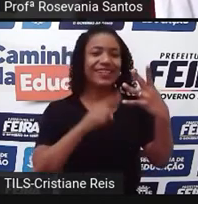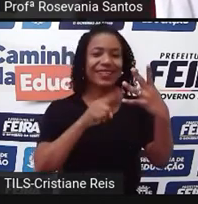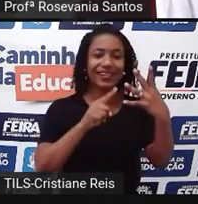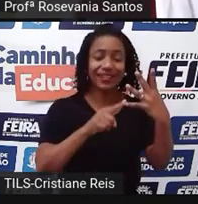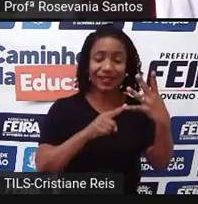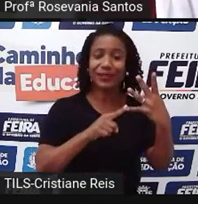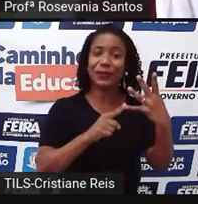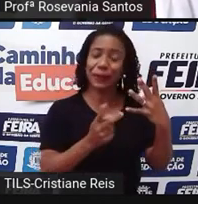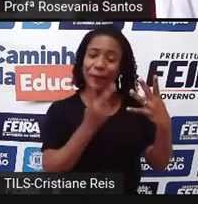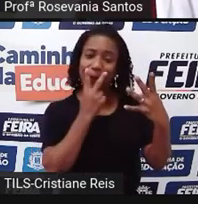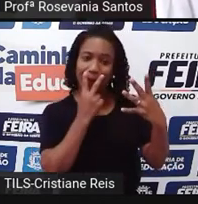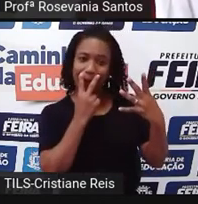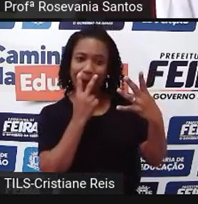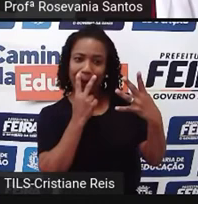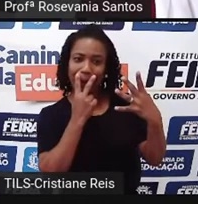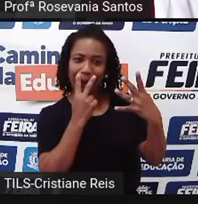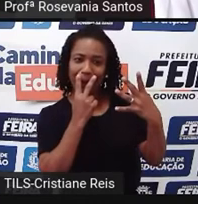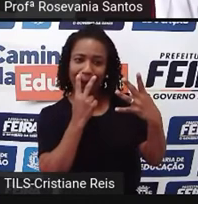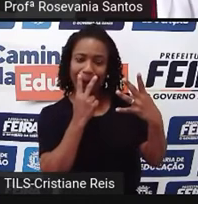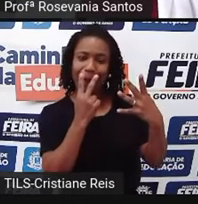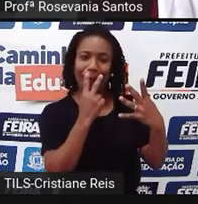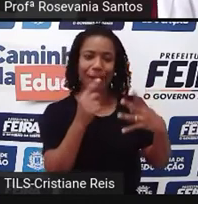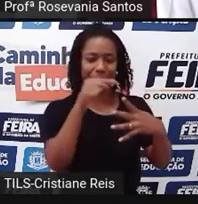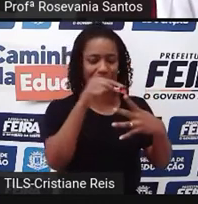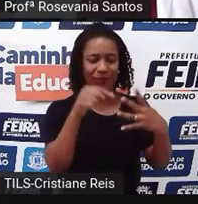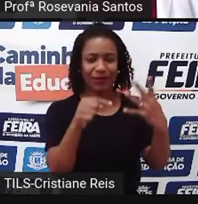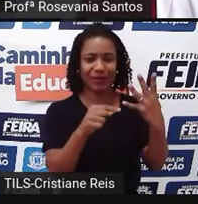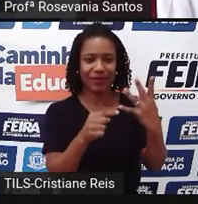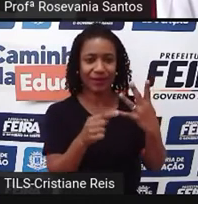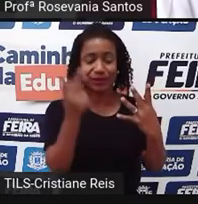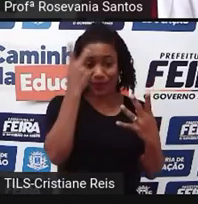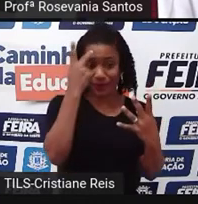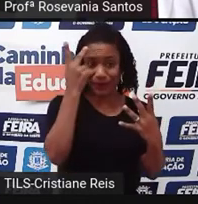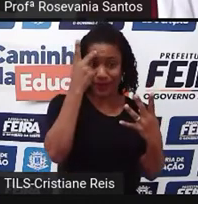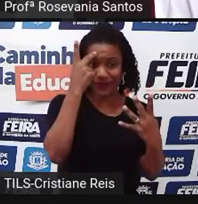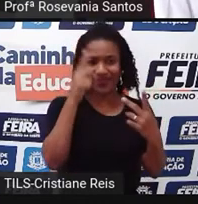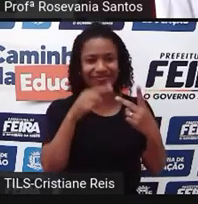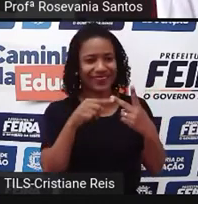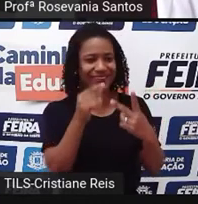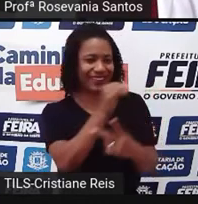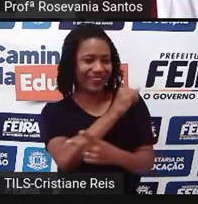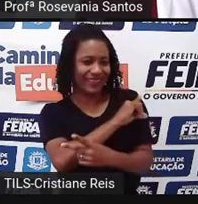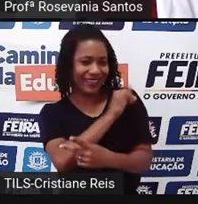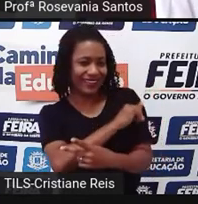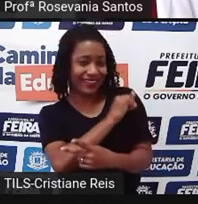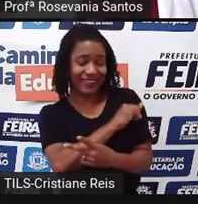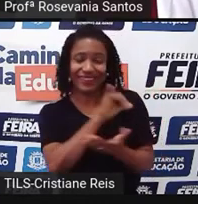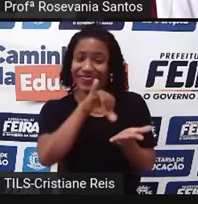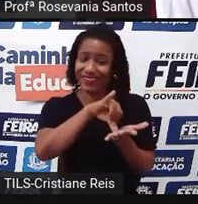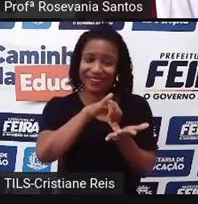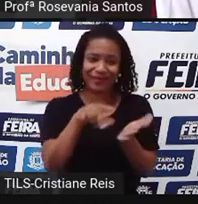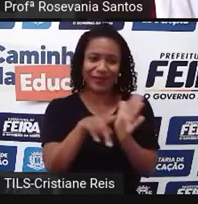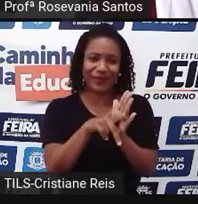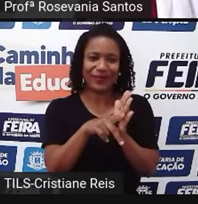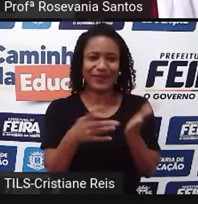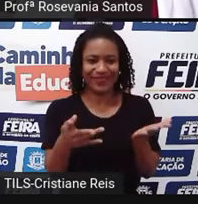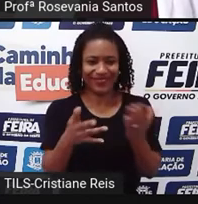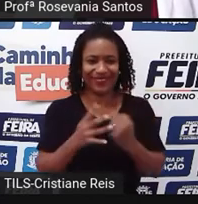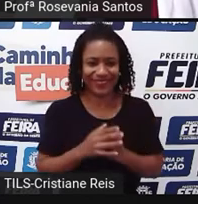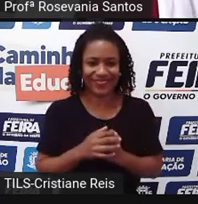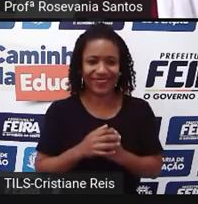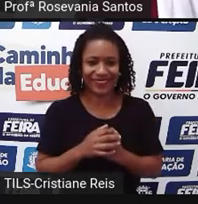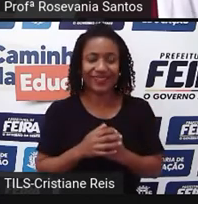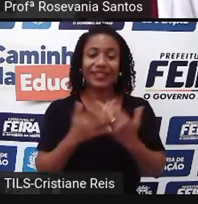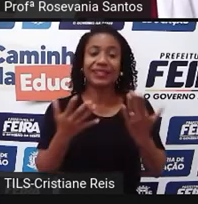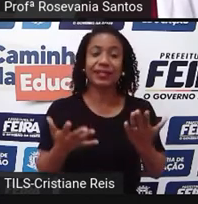Espírito Santo, que é Vitória, porque o restante, quando você fala São Paulo, é a capital? São Paulo. Rio de Janeiro, qual é a capital? Rio de Janeiro. Então, já